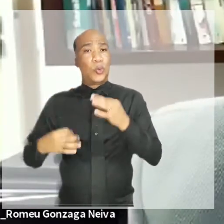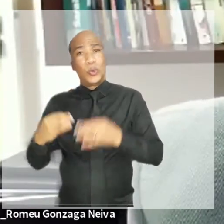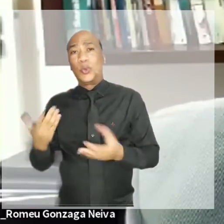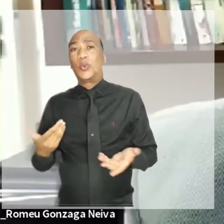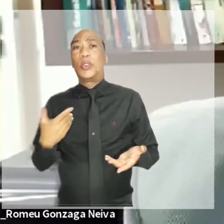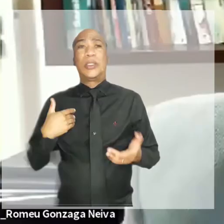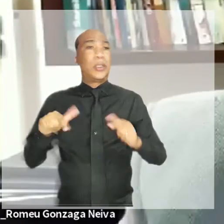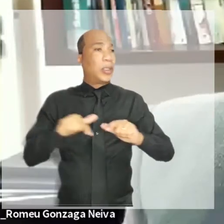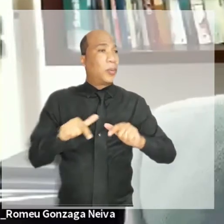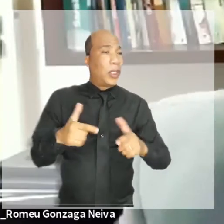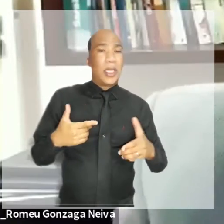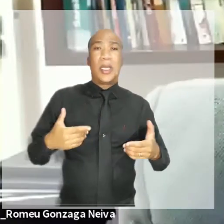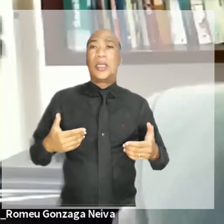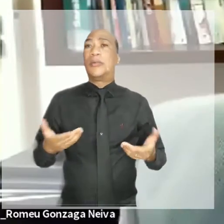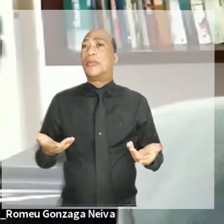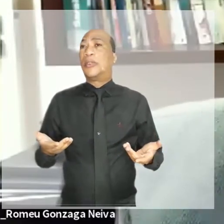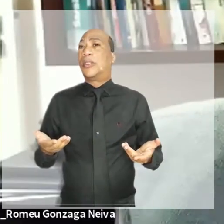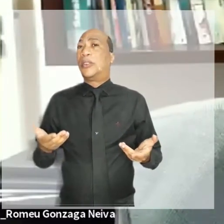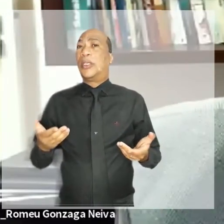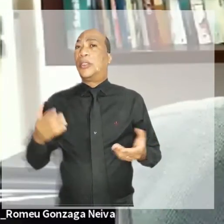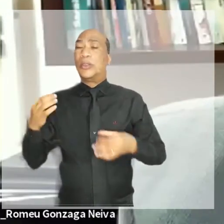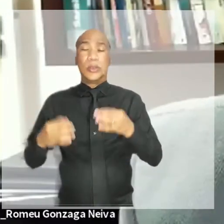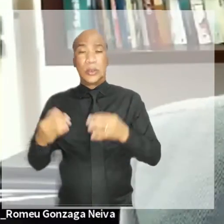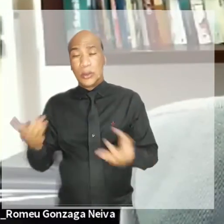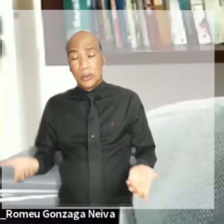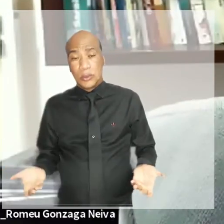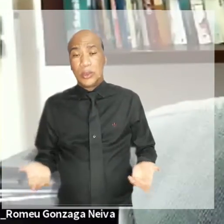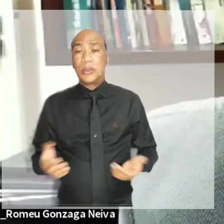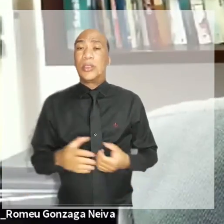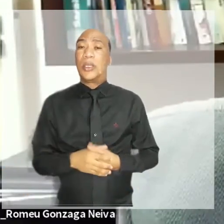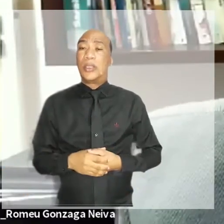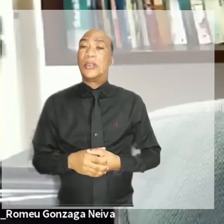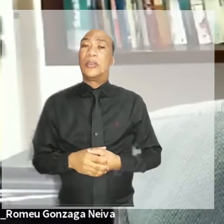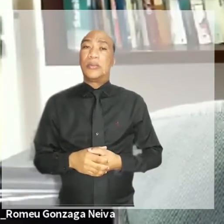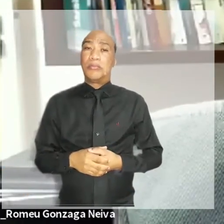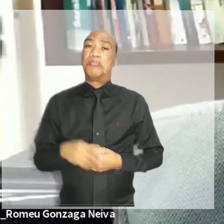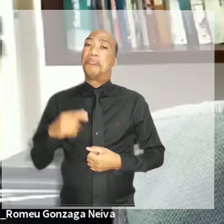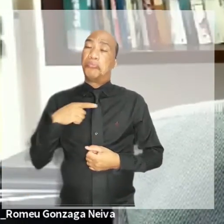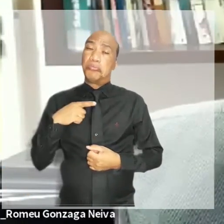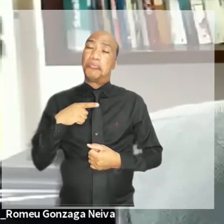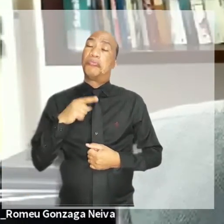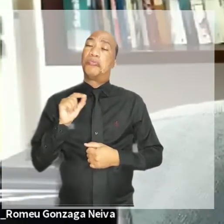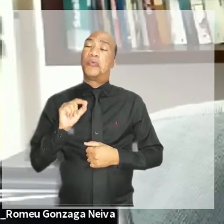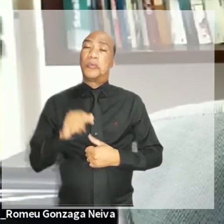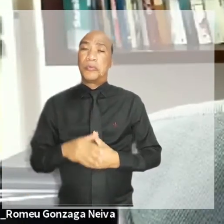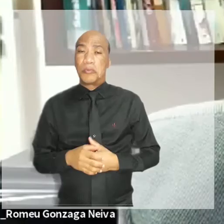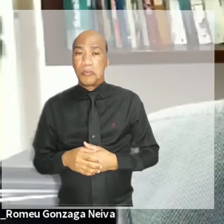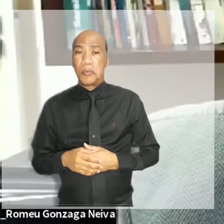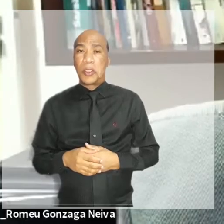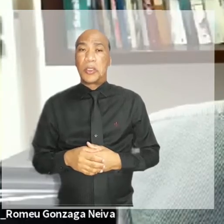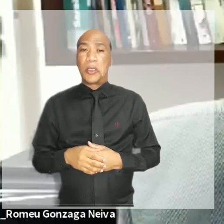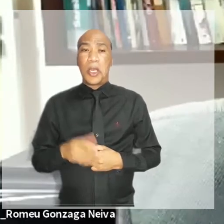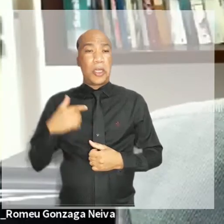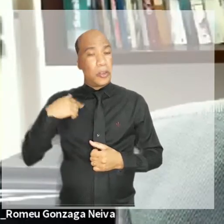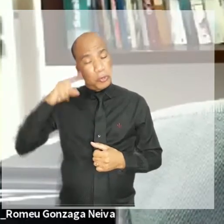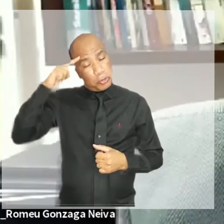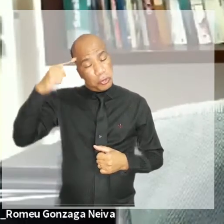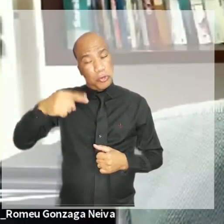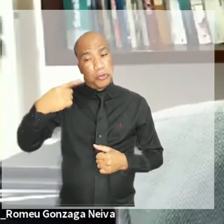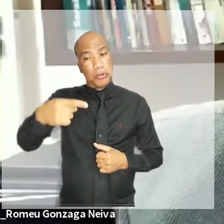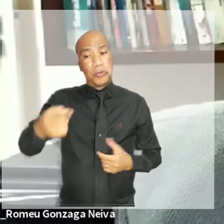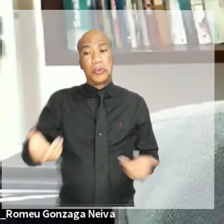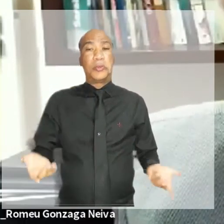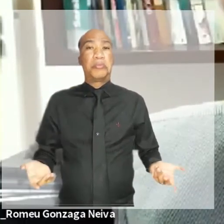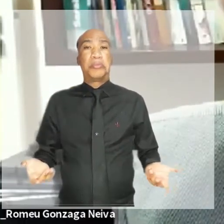colaboradores da Justiça, temos despertado no dia a dia a fim de